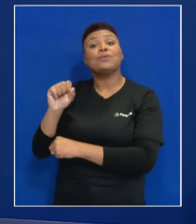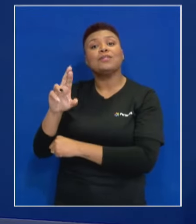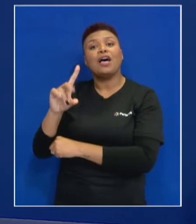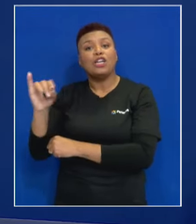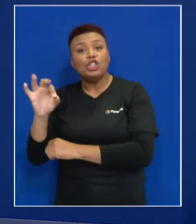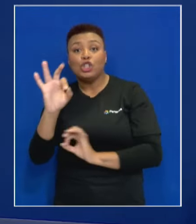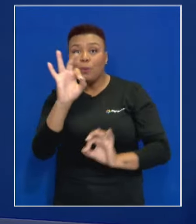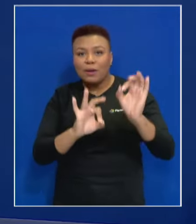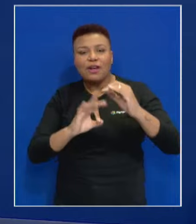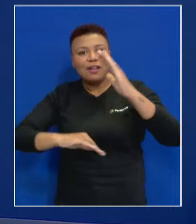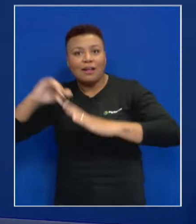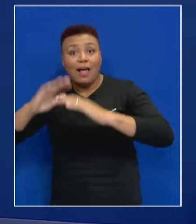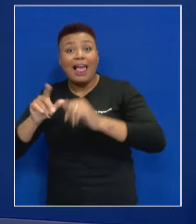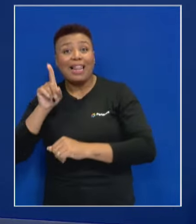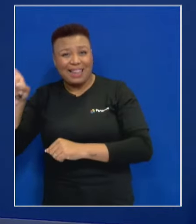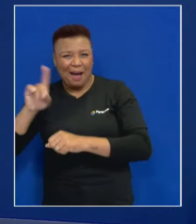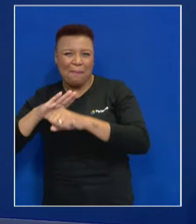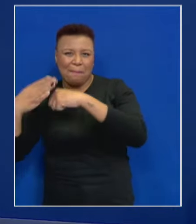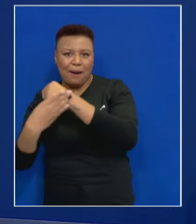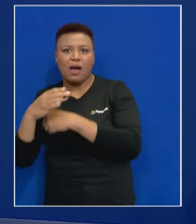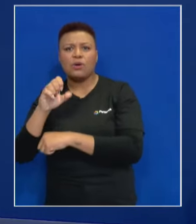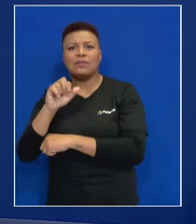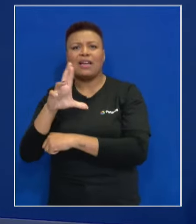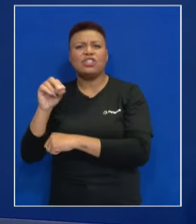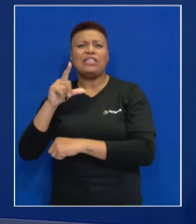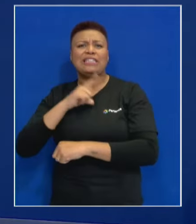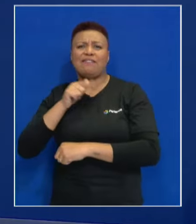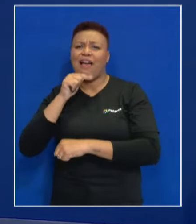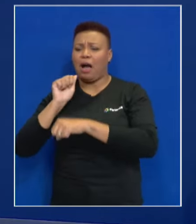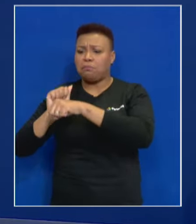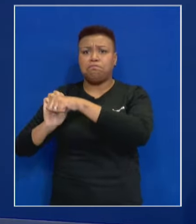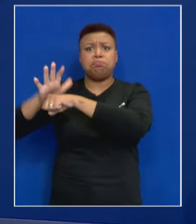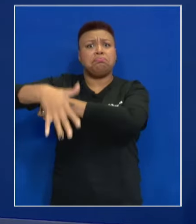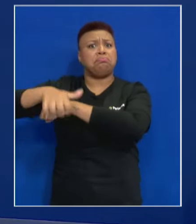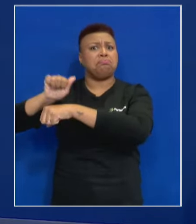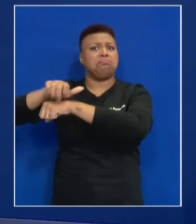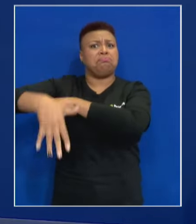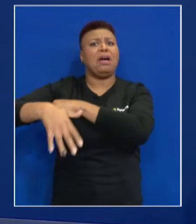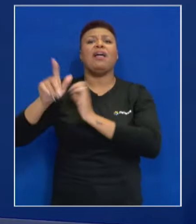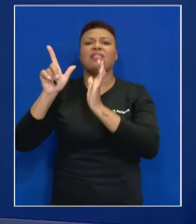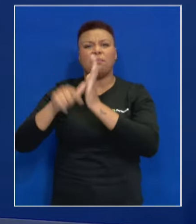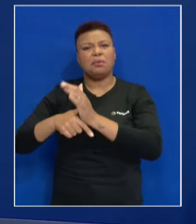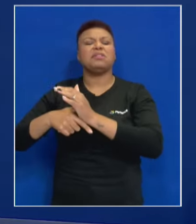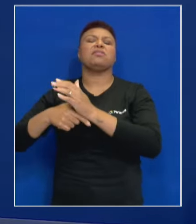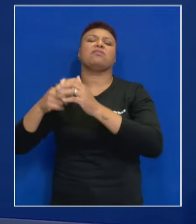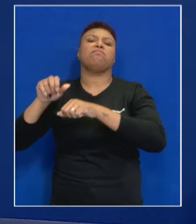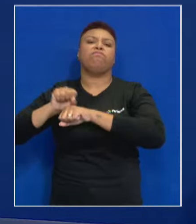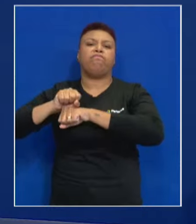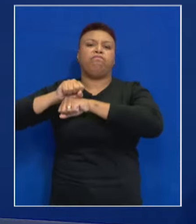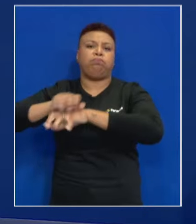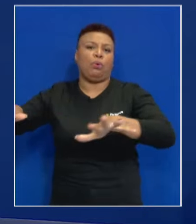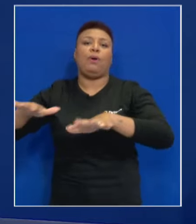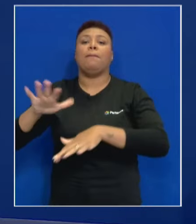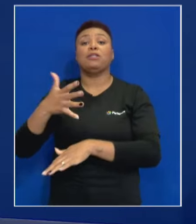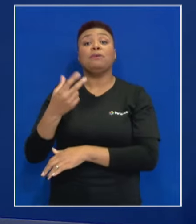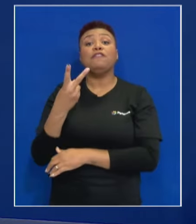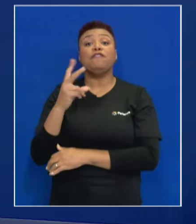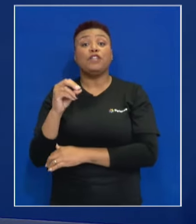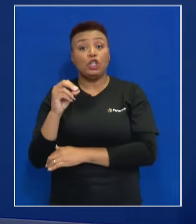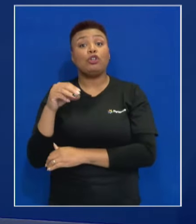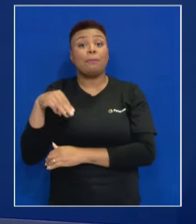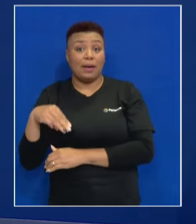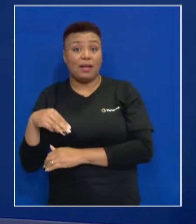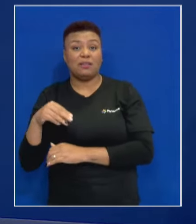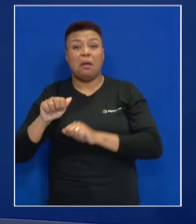execução. E lá no Sarandi nós tivemos um extravasamento por cima do DIC, que depois levou o DIC com rompimentos de cerca de 20 metros,